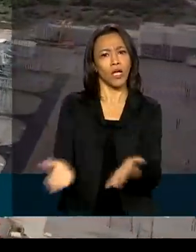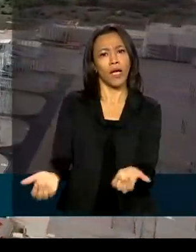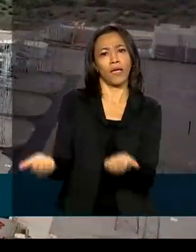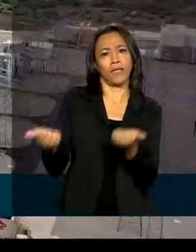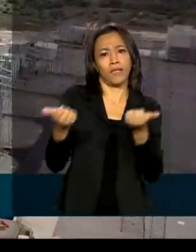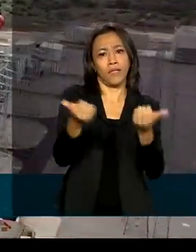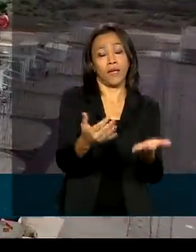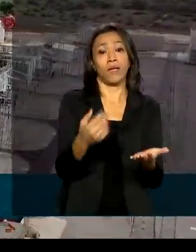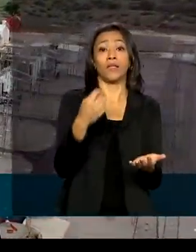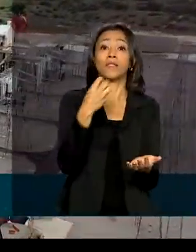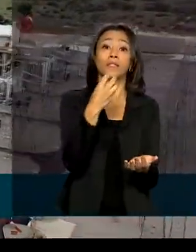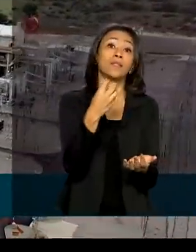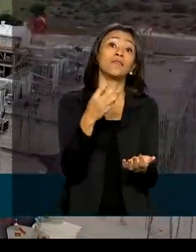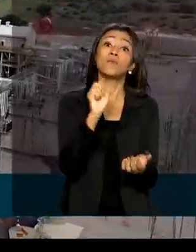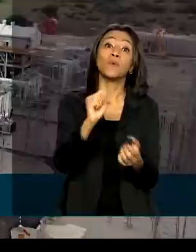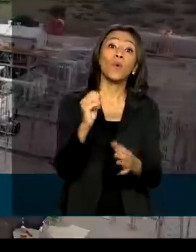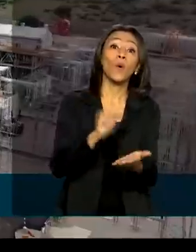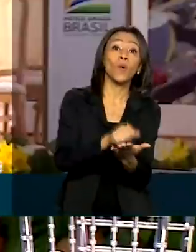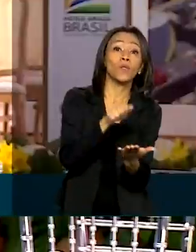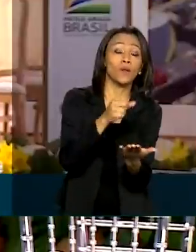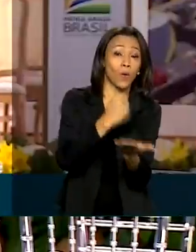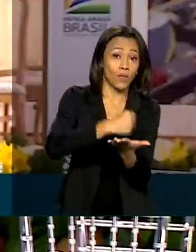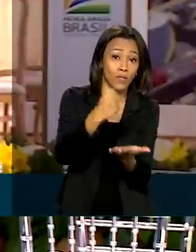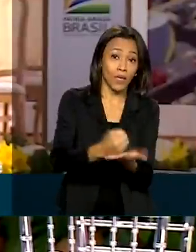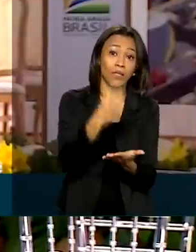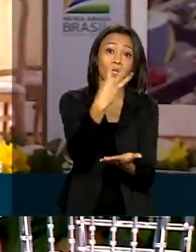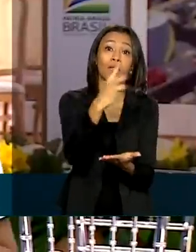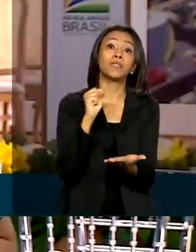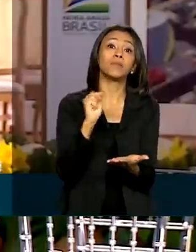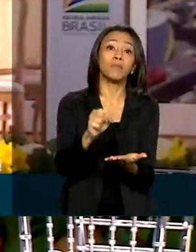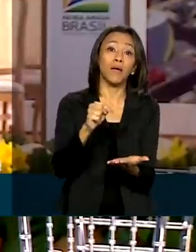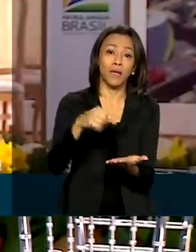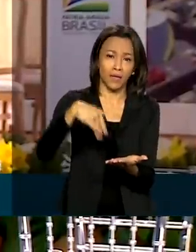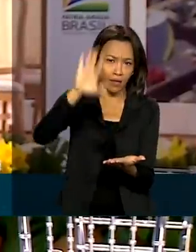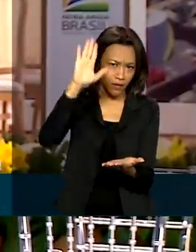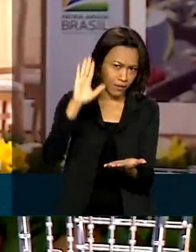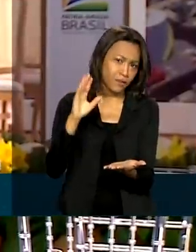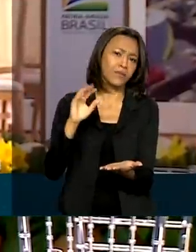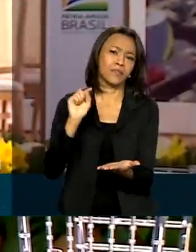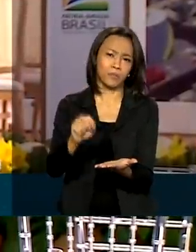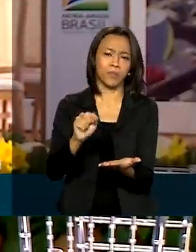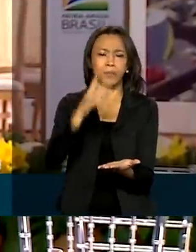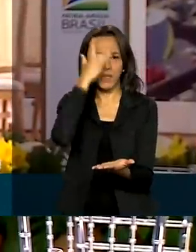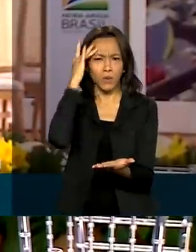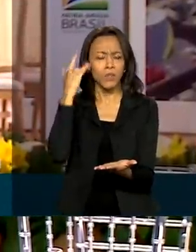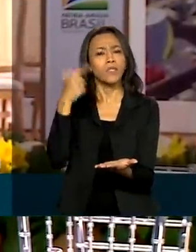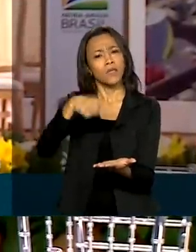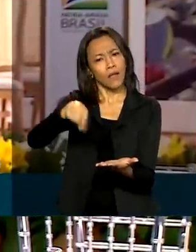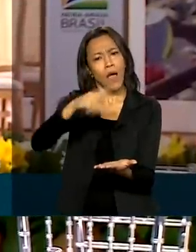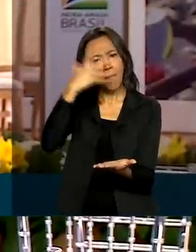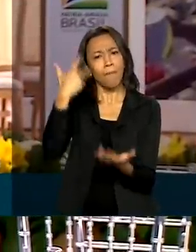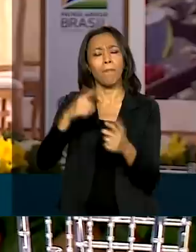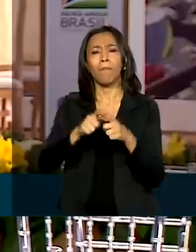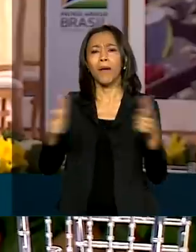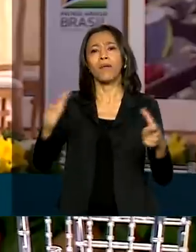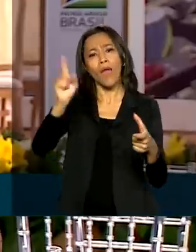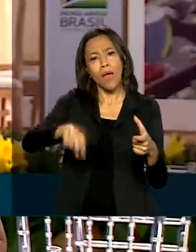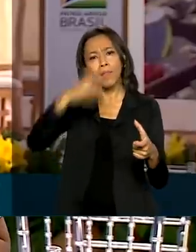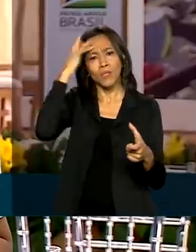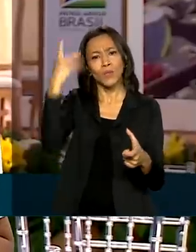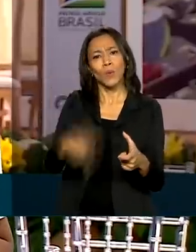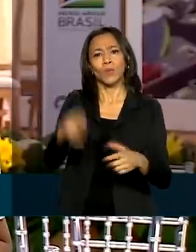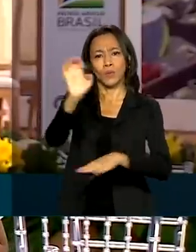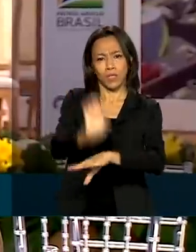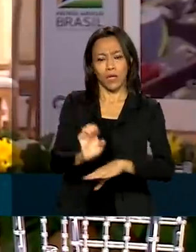.500 pessoas. 70% delas são naturais aqui de Sergipe. A cerimônia está marcada para